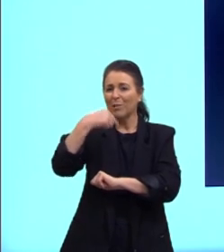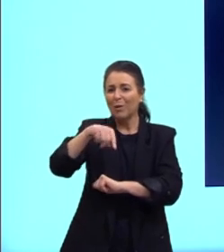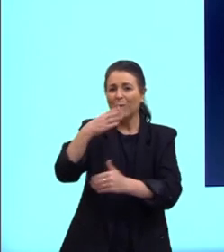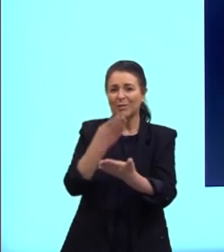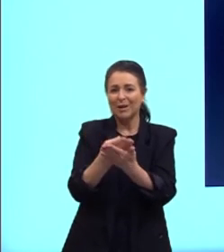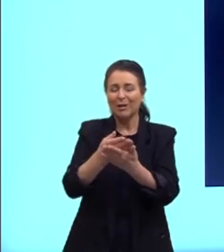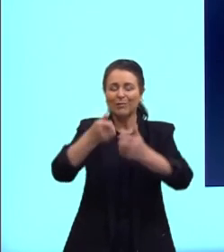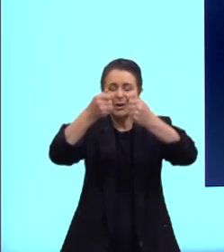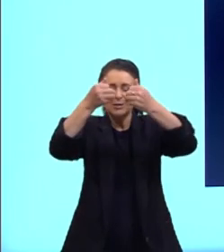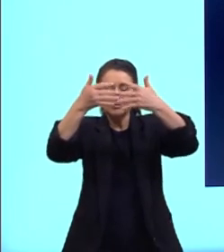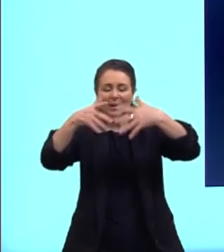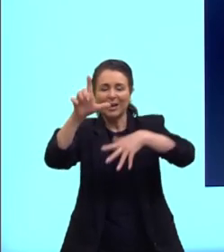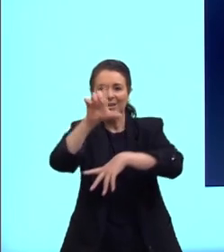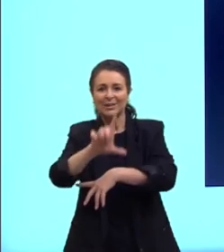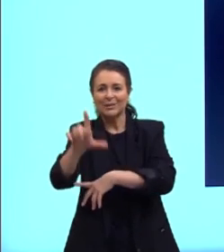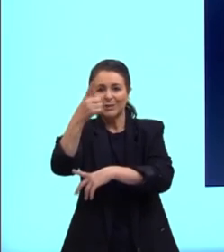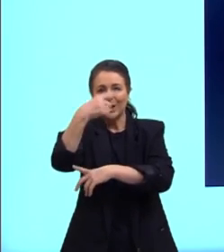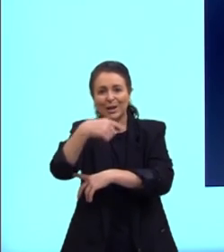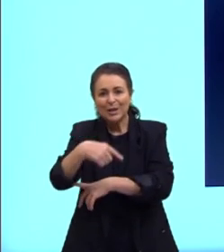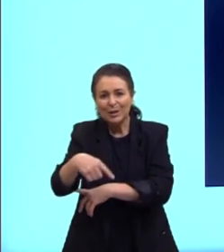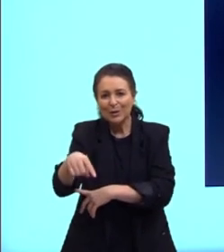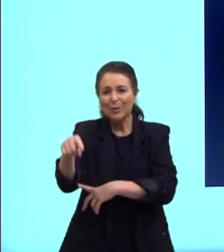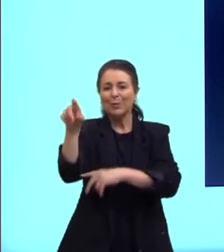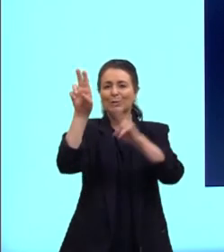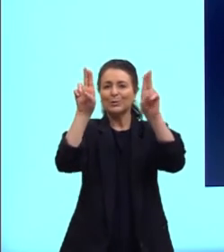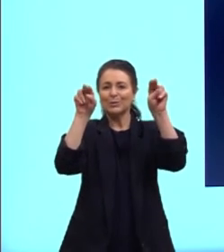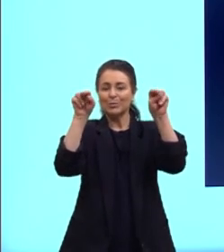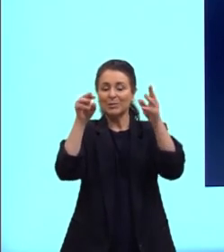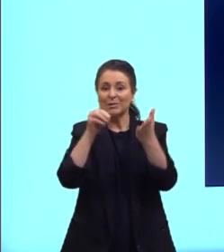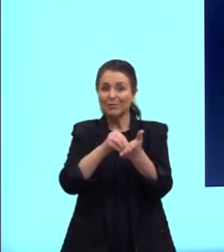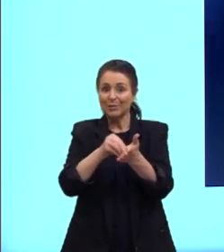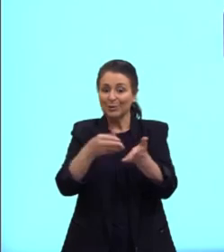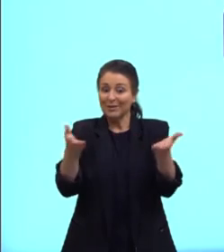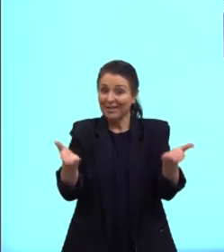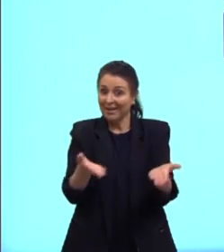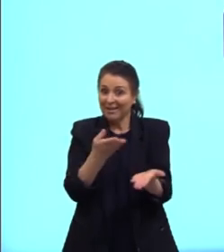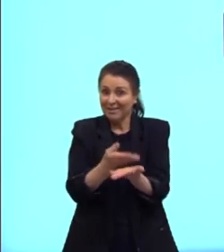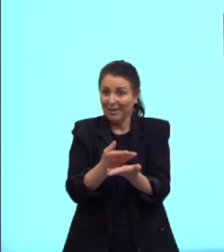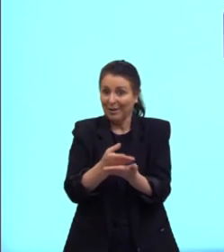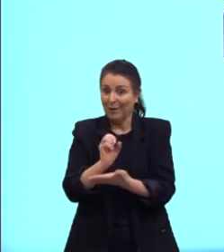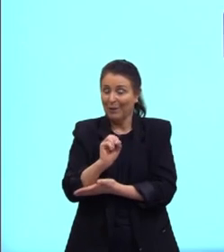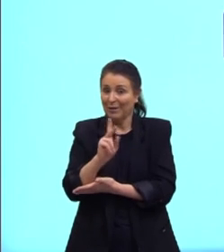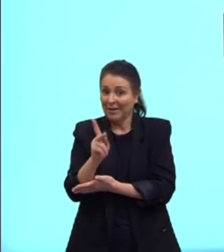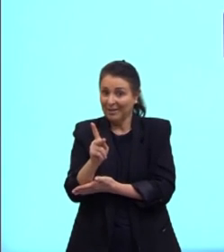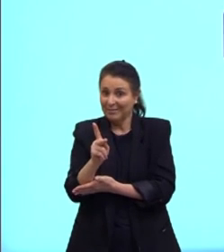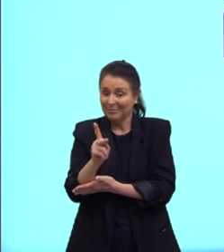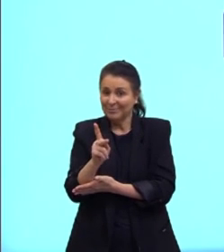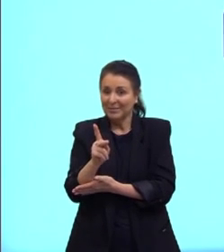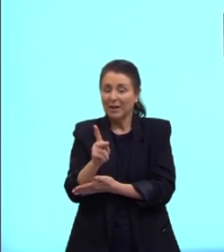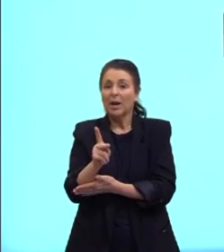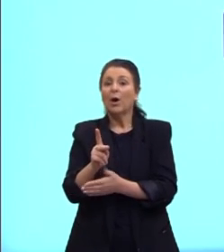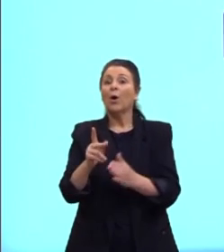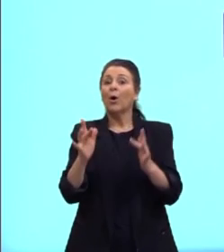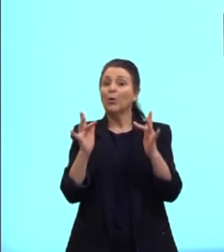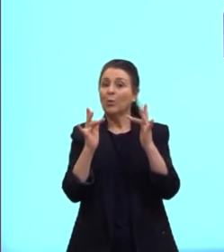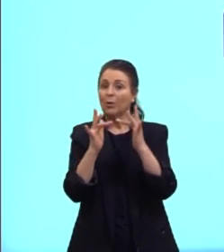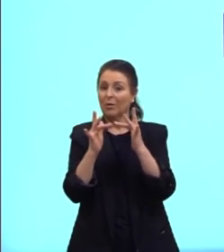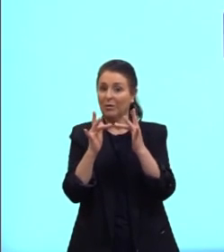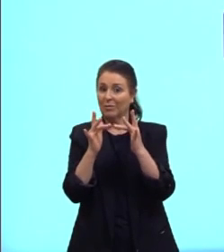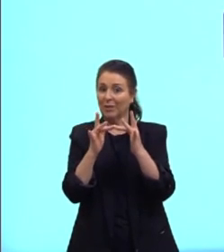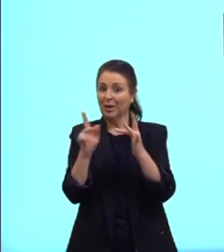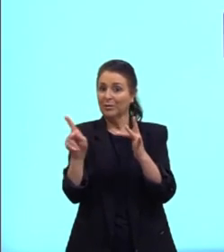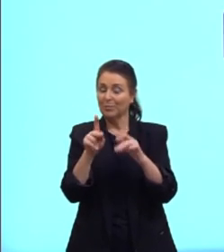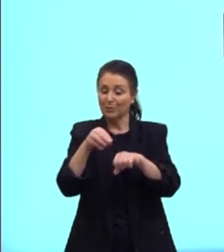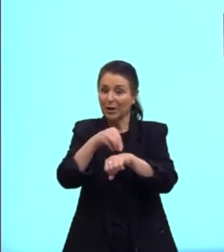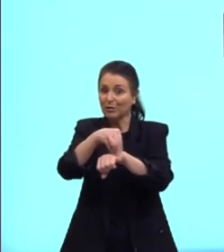falaremos sobre a literatura e outros aspectos que ficaram faltando agora. Certo? Então, deixo para vocês aqui uma